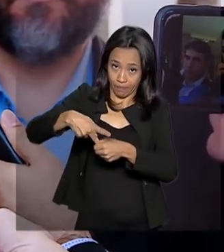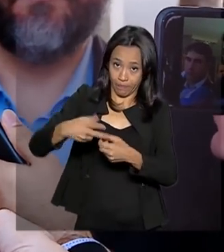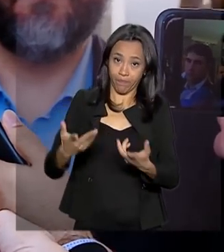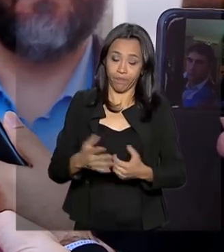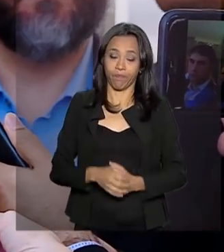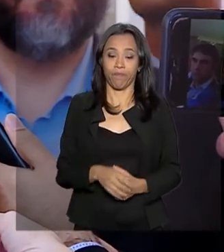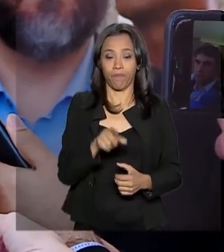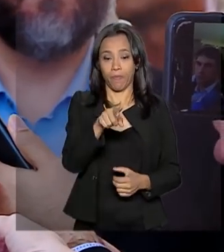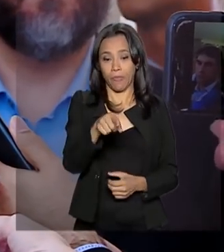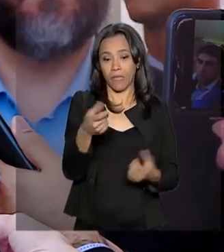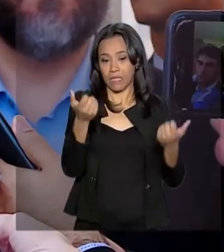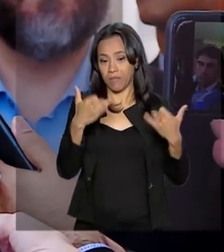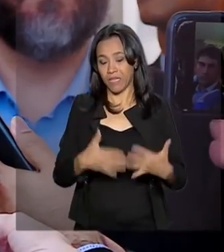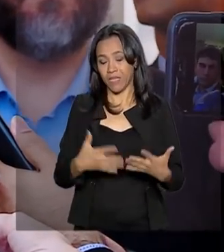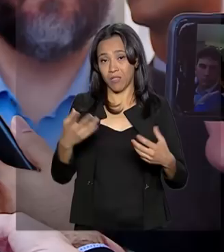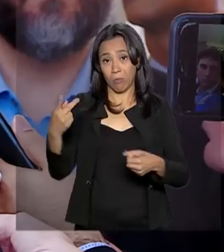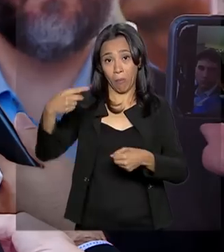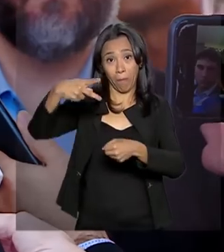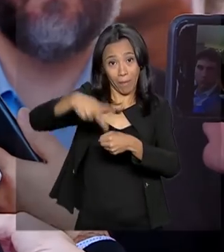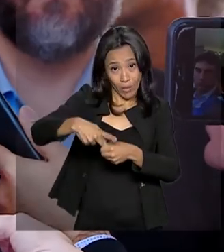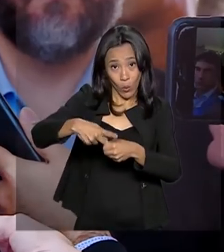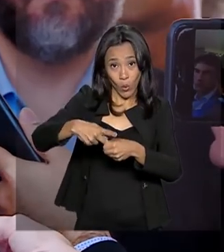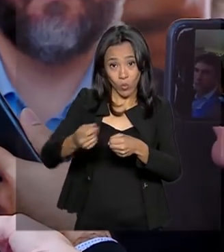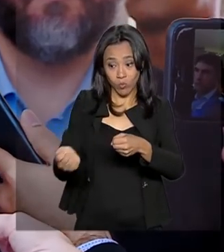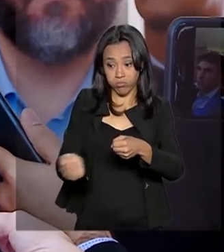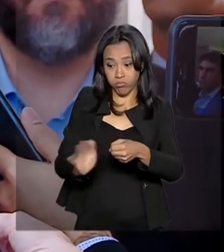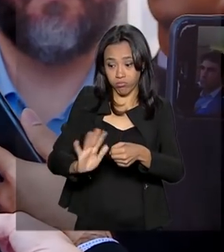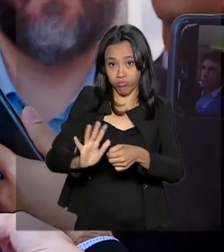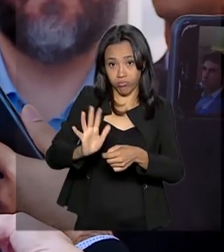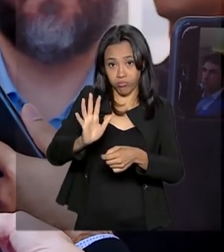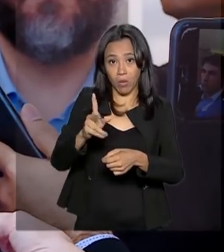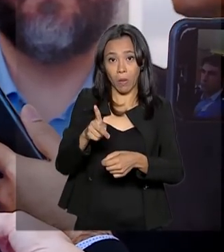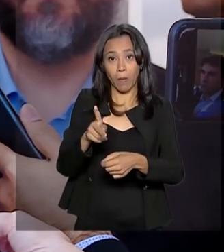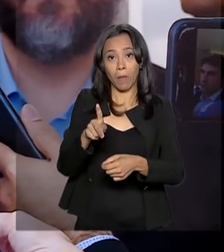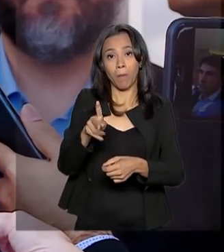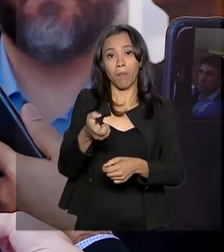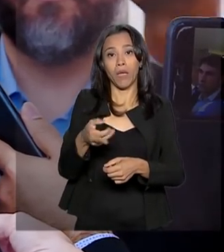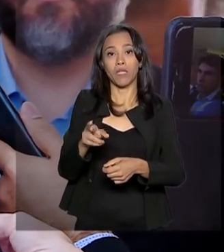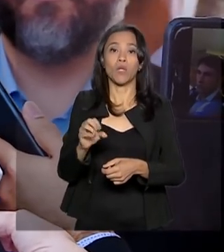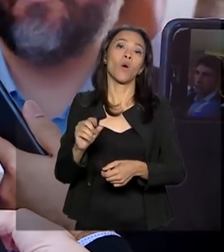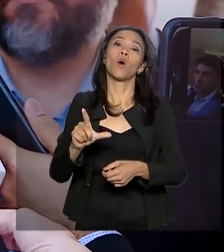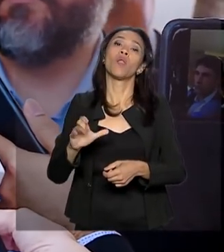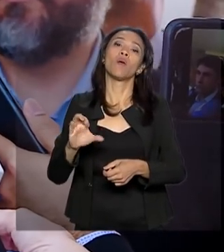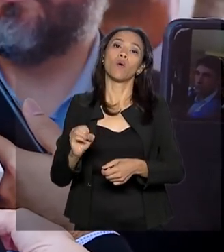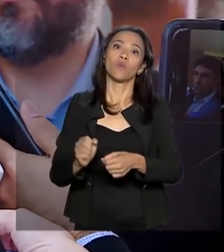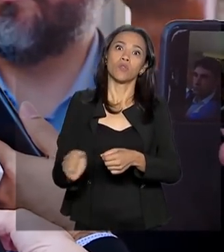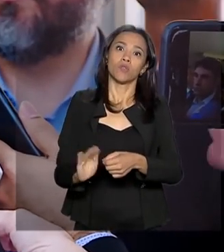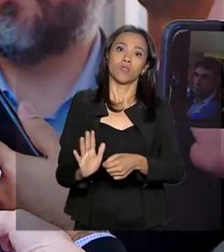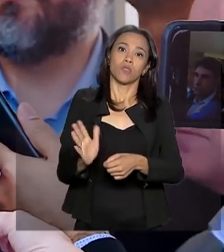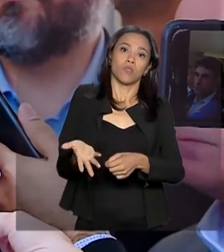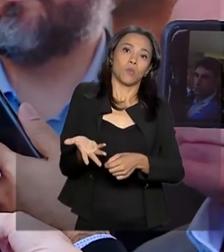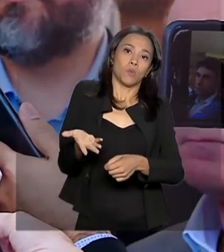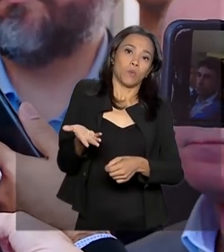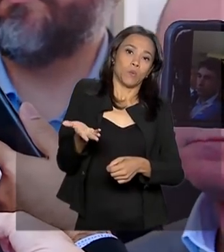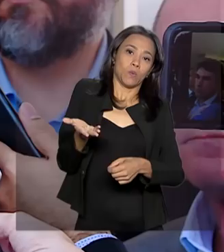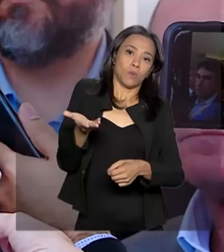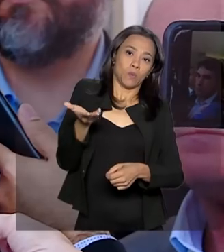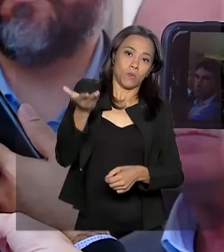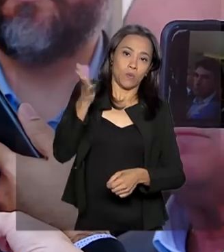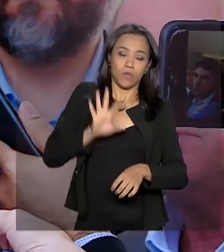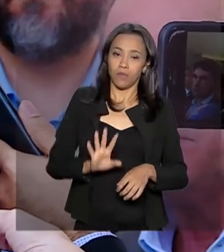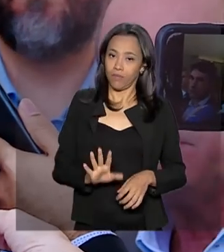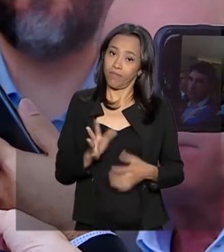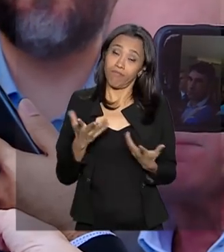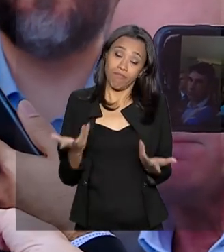embargos, o preço do petróleo, a princípio, sobe. Temos que preparar, dada a política da Petrobras, não intervencionar essa